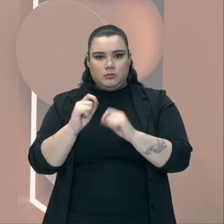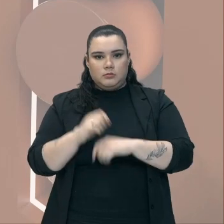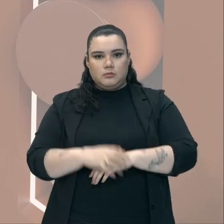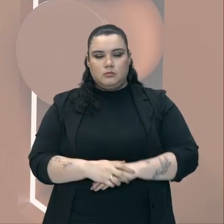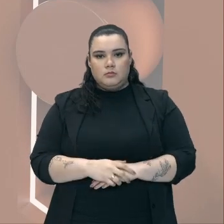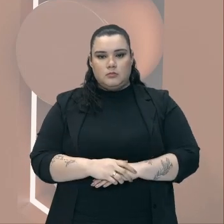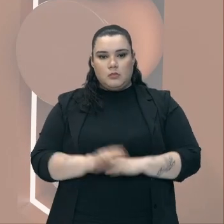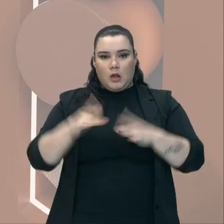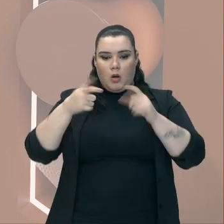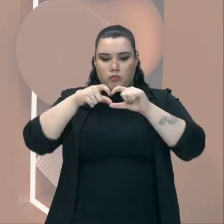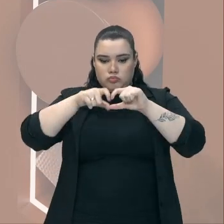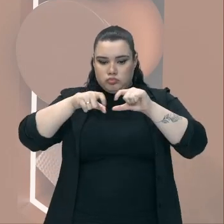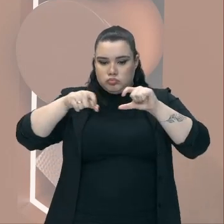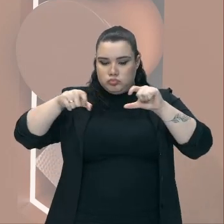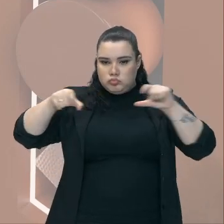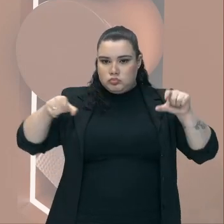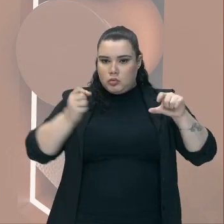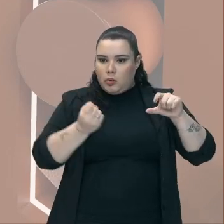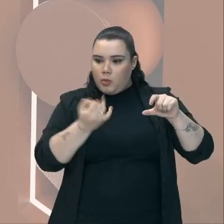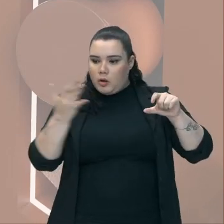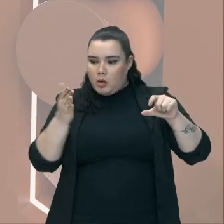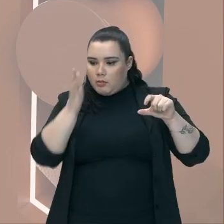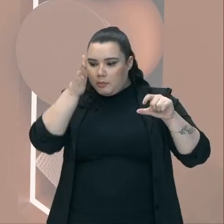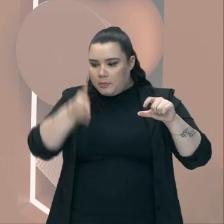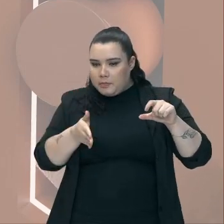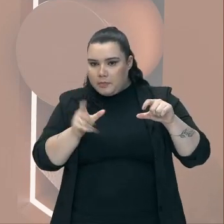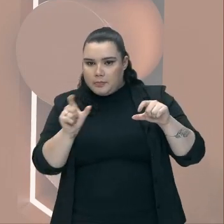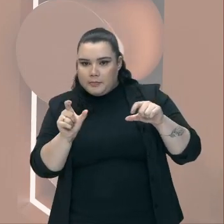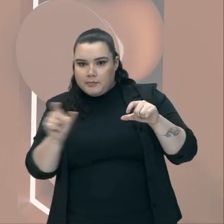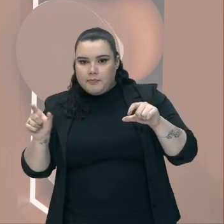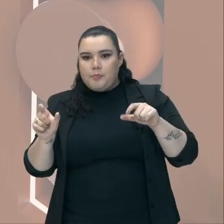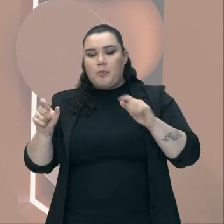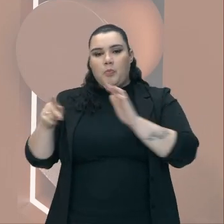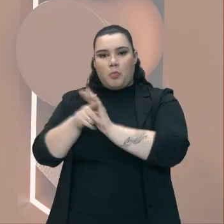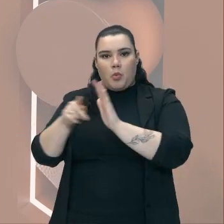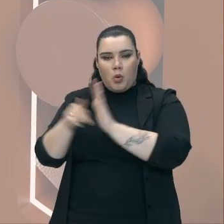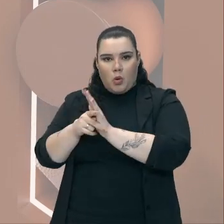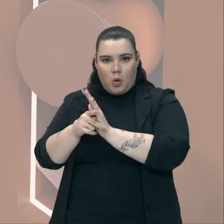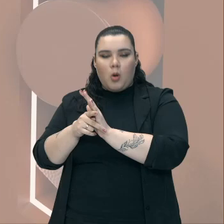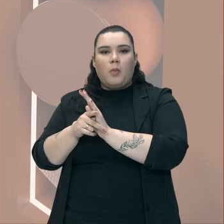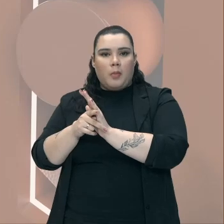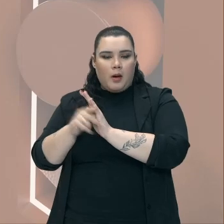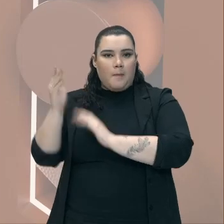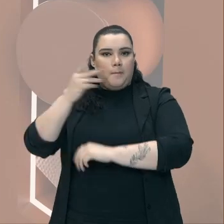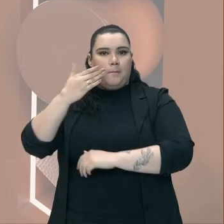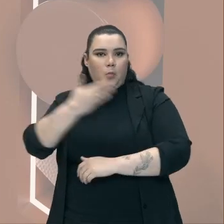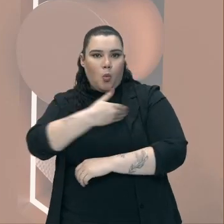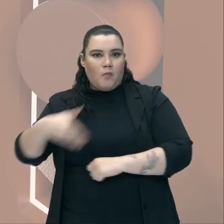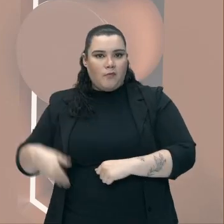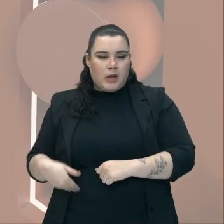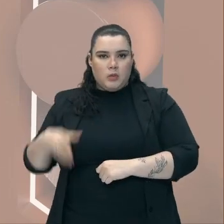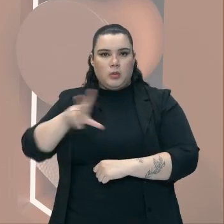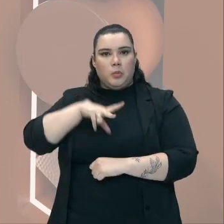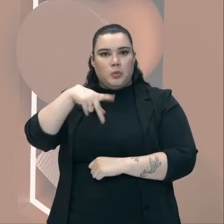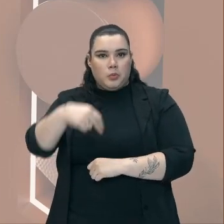parte Da barra de ouro Vai diretamente Para a coroa Portuguesa E esse E